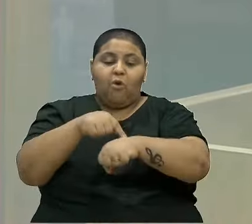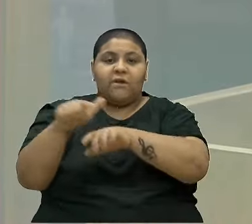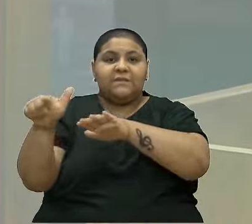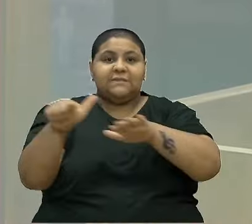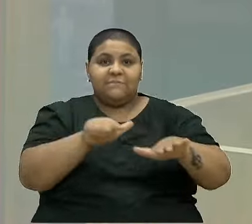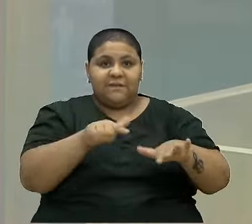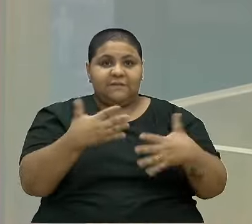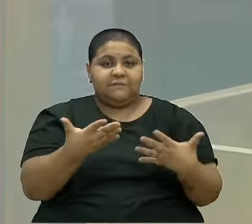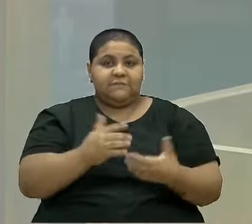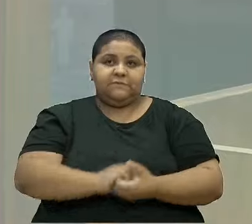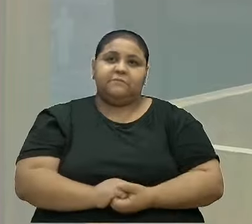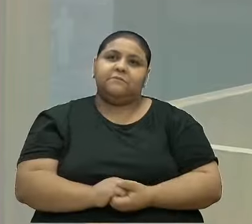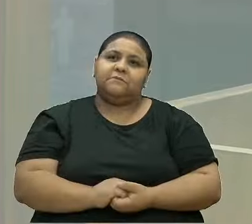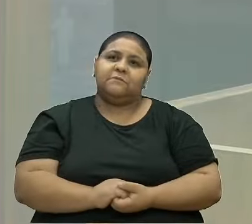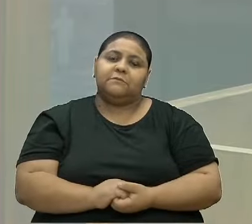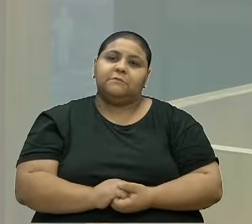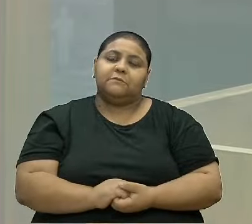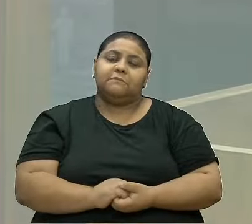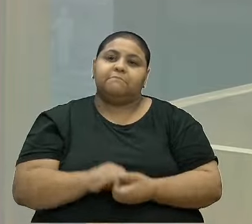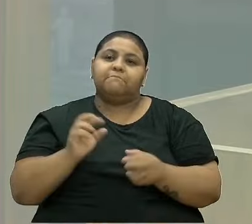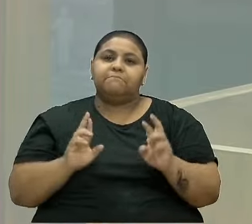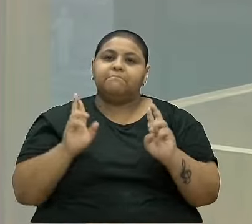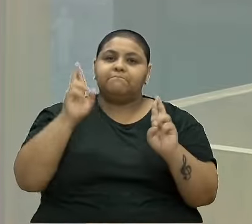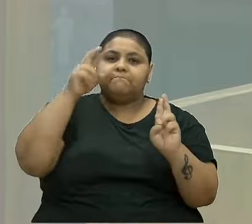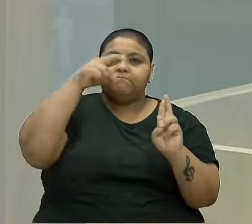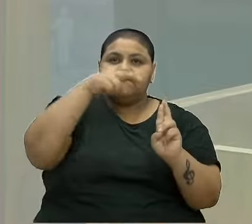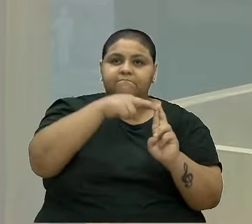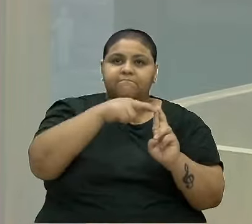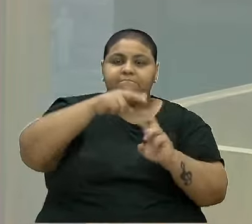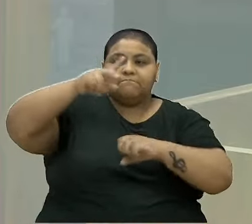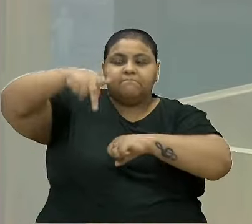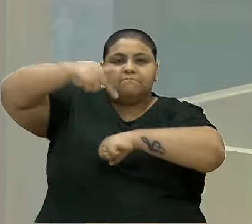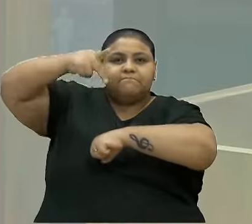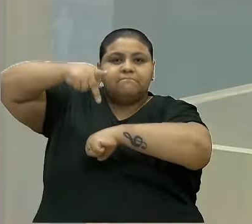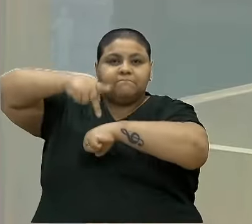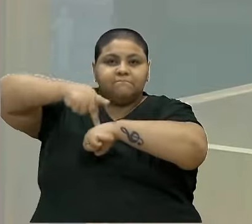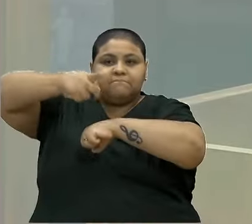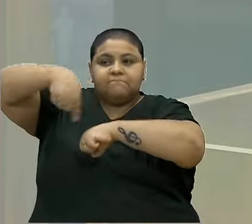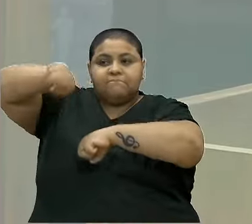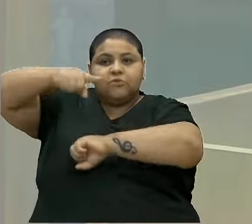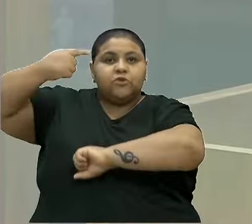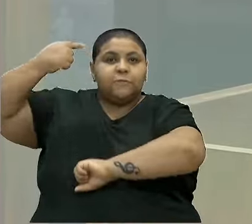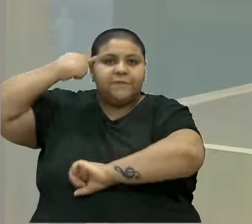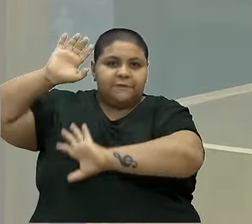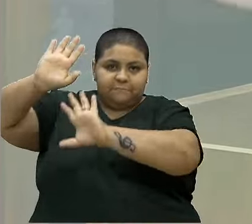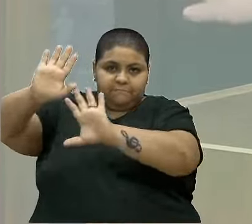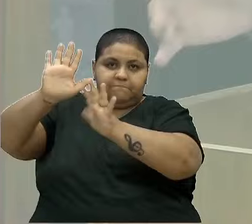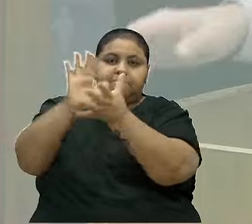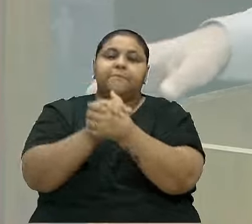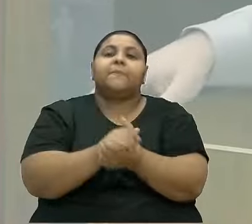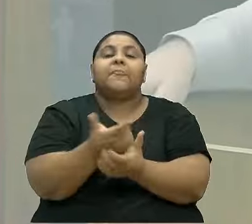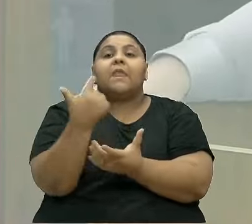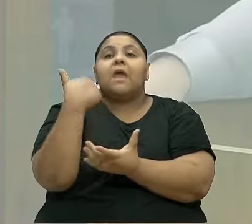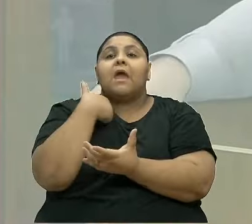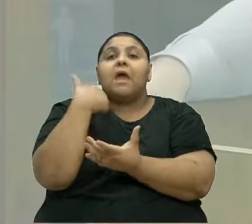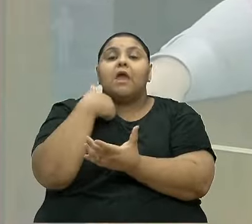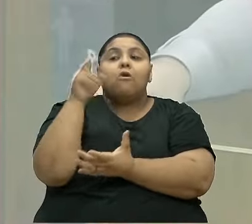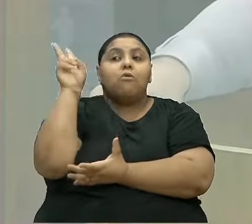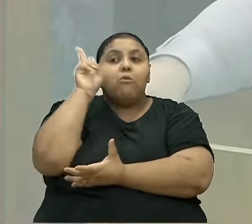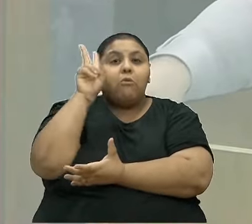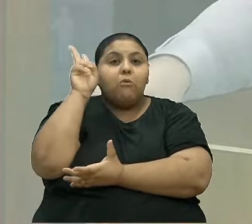Então, referências de países para nós pensarmos. Bom, eu fui à história,